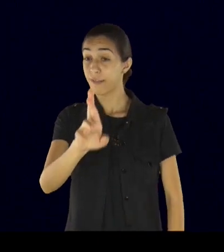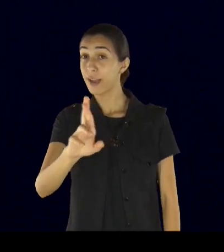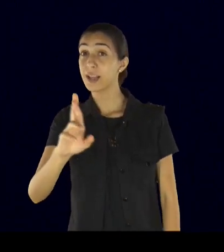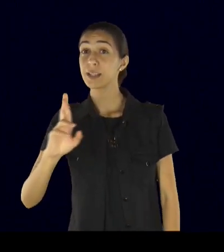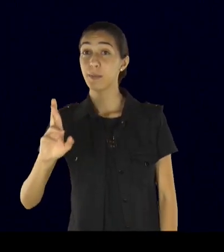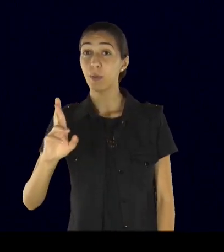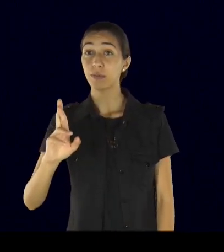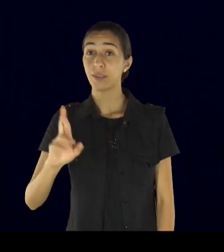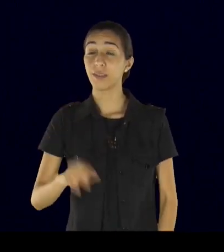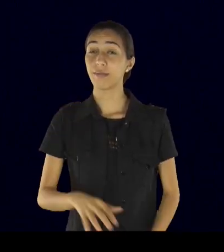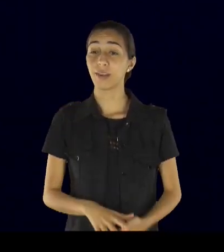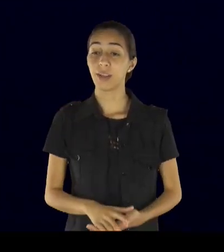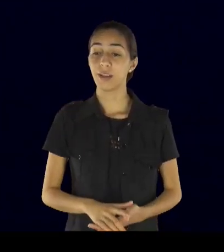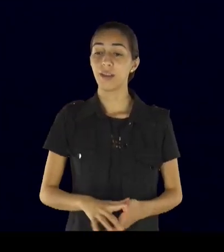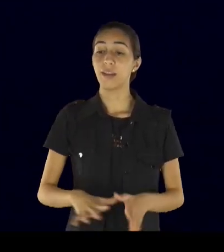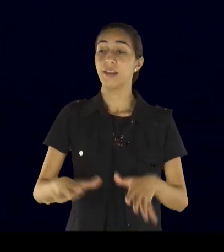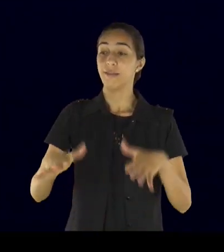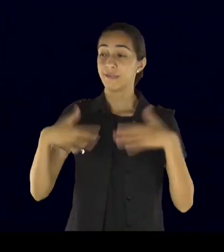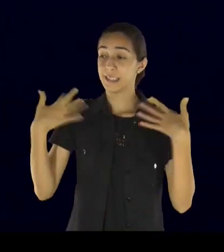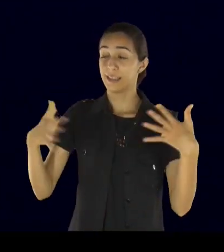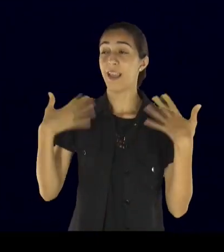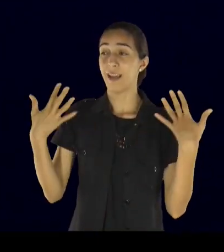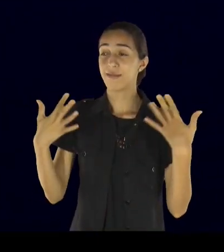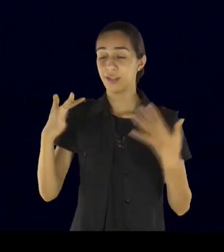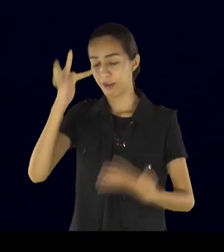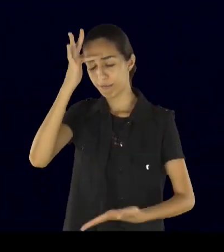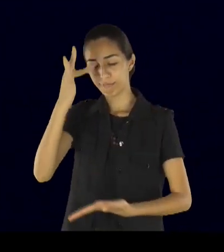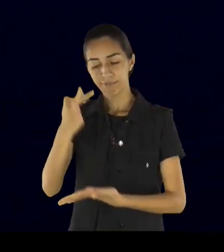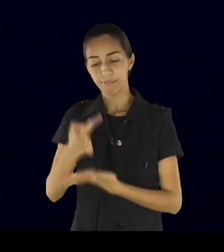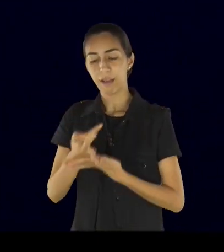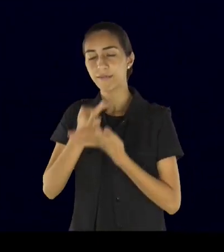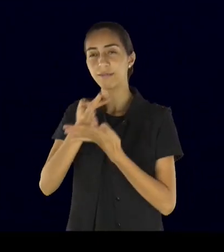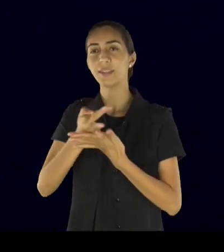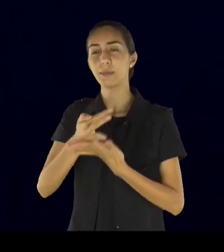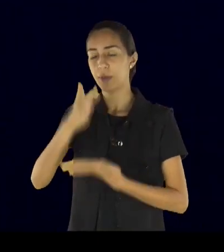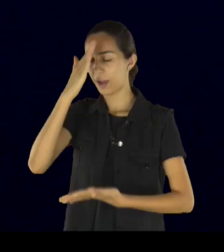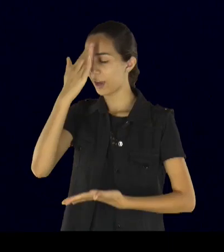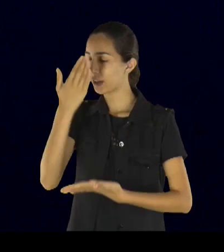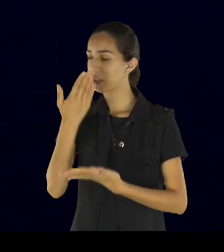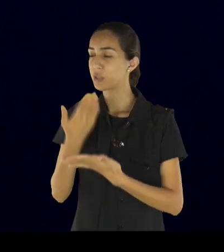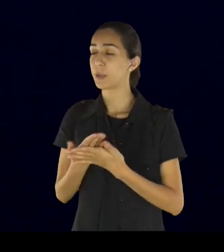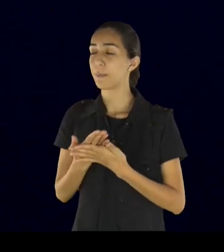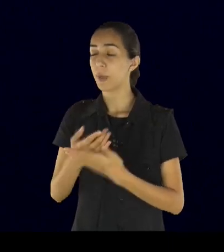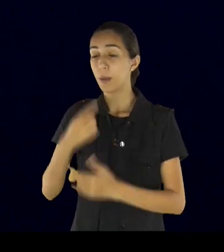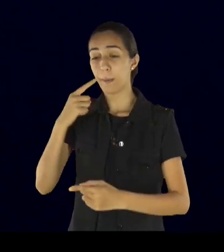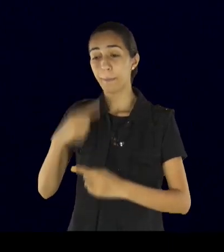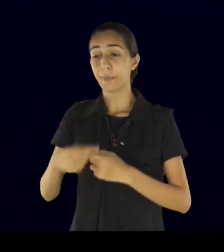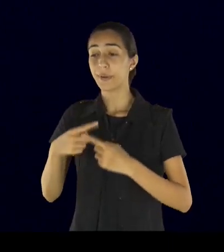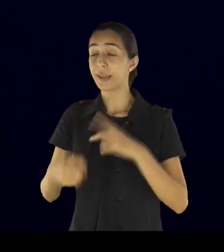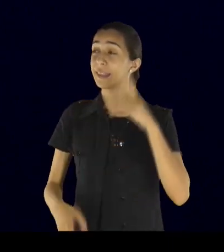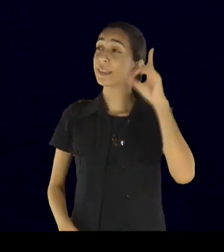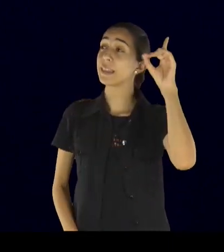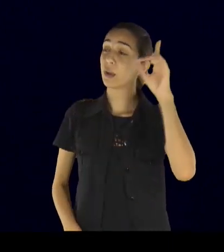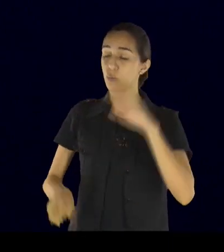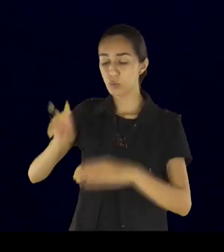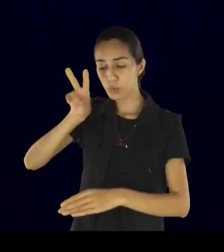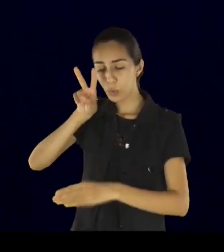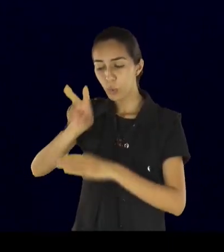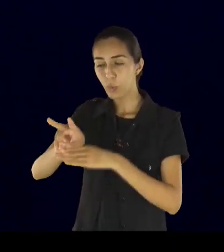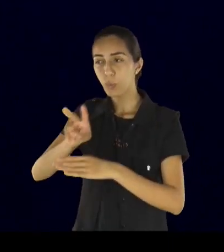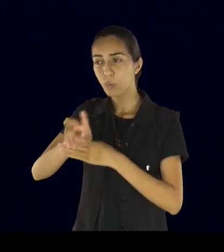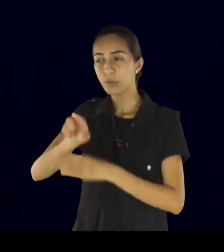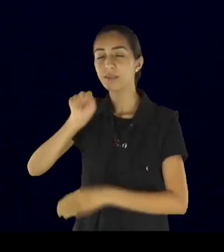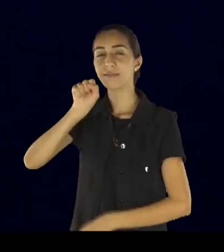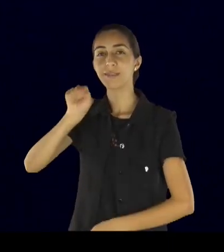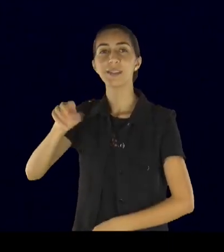tem bom ânimo, porque existe um Deus, que não te desampara, existe um Deus, que cuida de você, existe um Deus, que vai